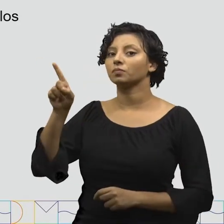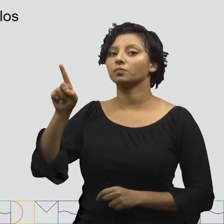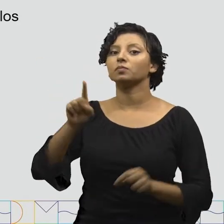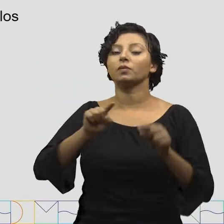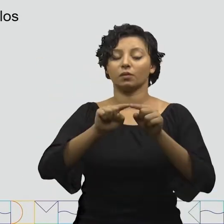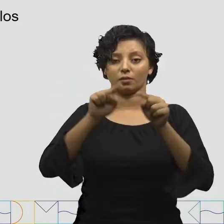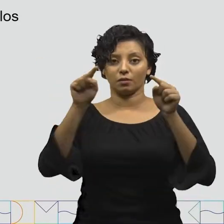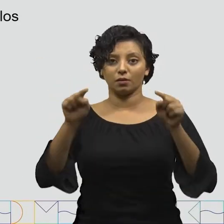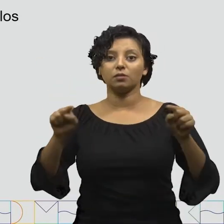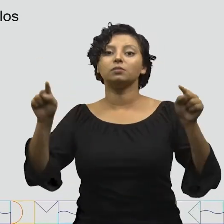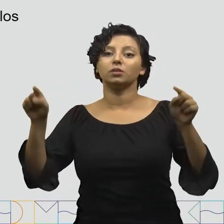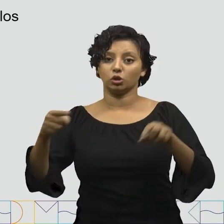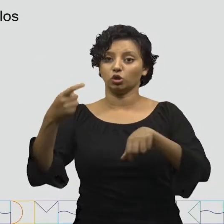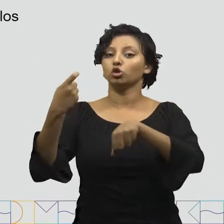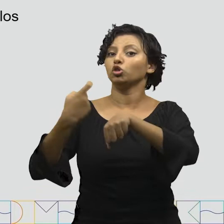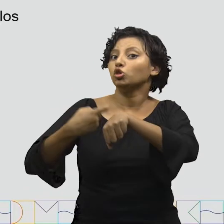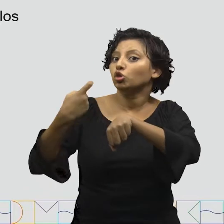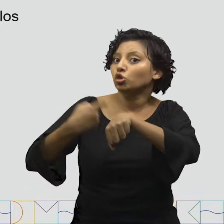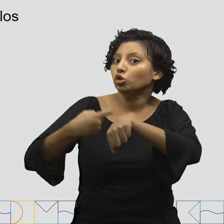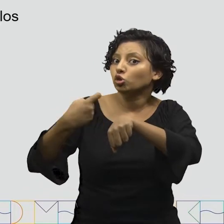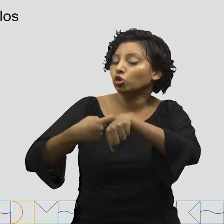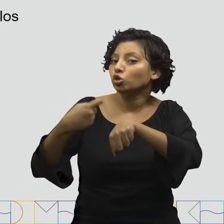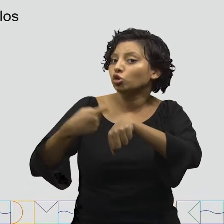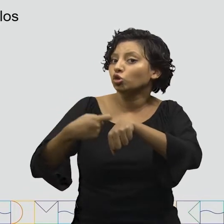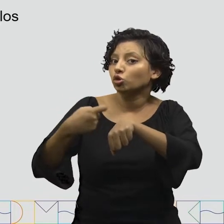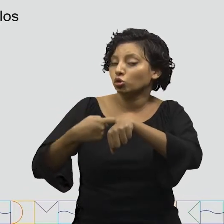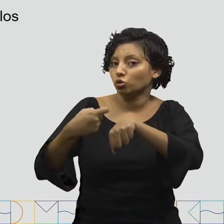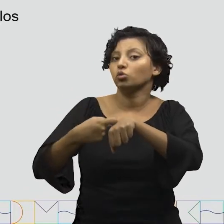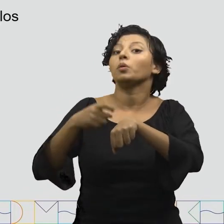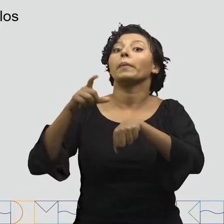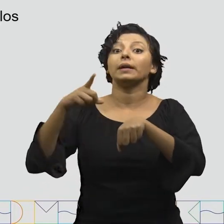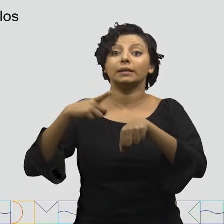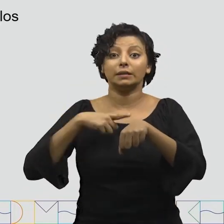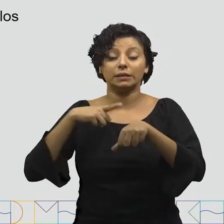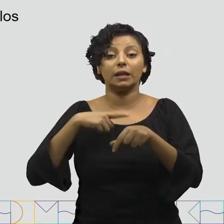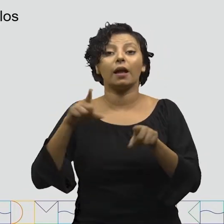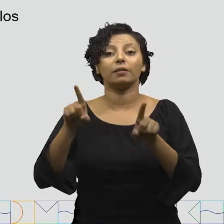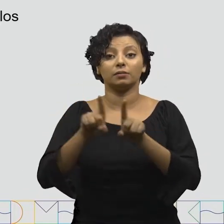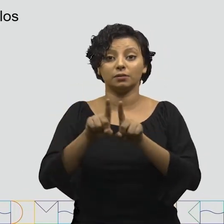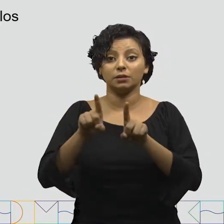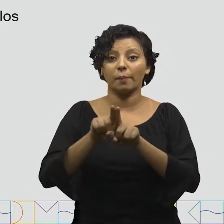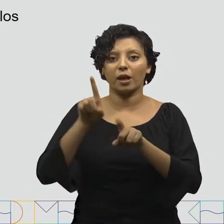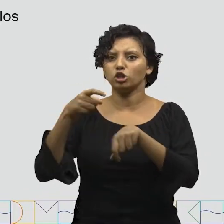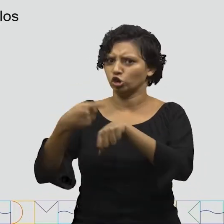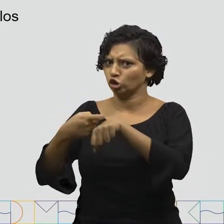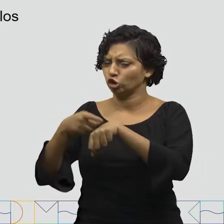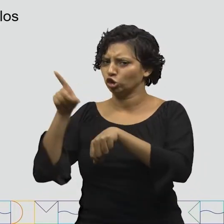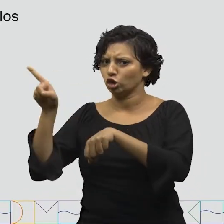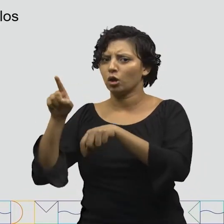Espirilos, que são bactérias em formato helicoidal, só que são rígidas.